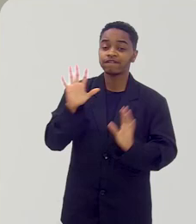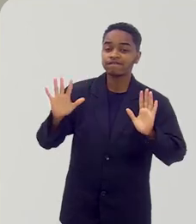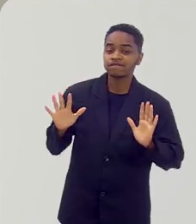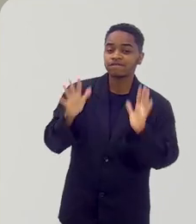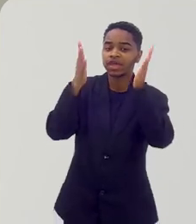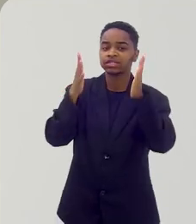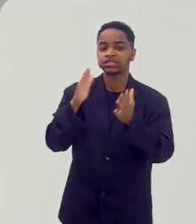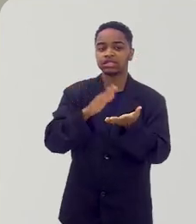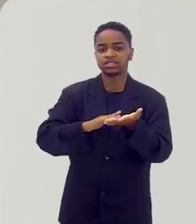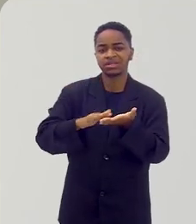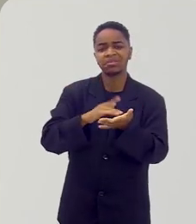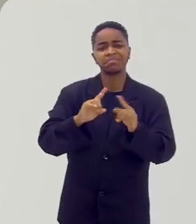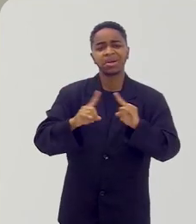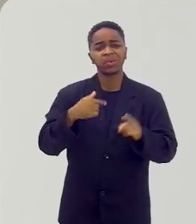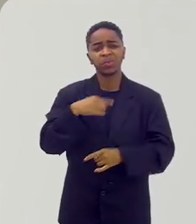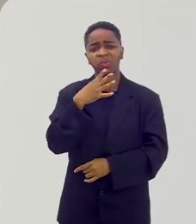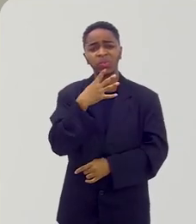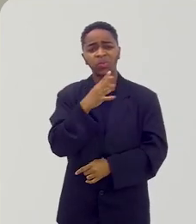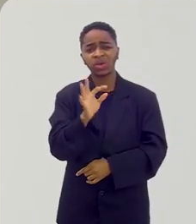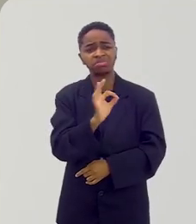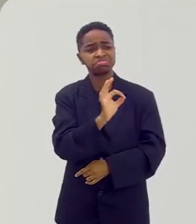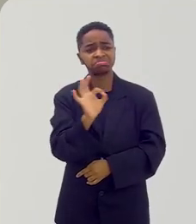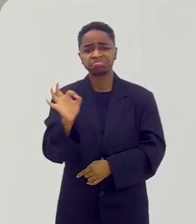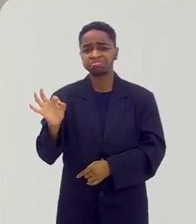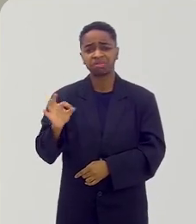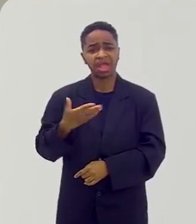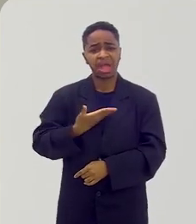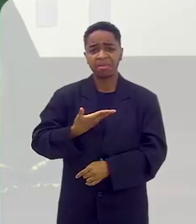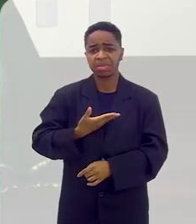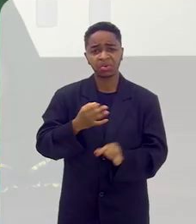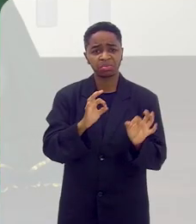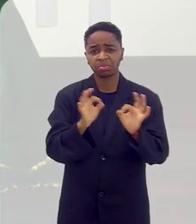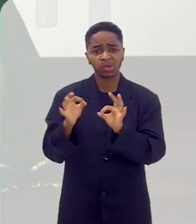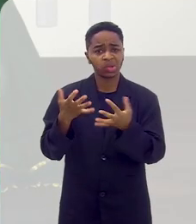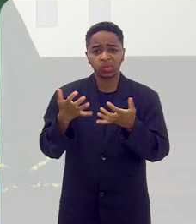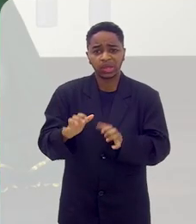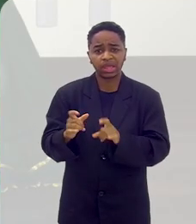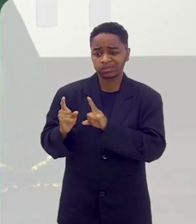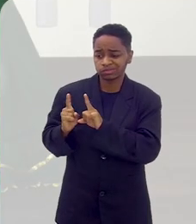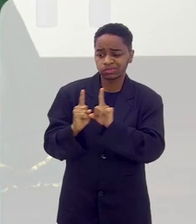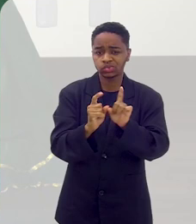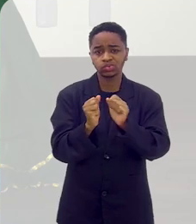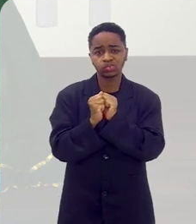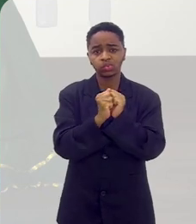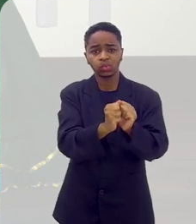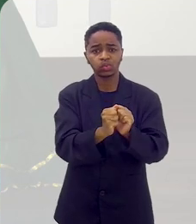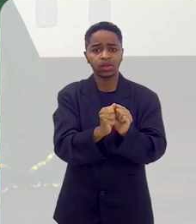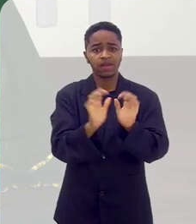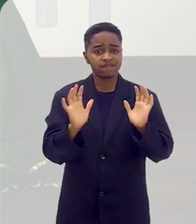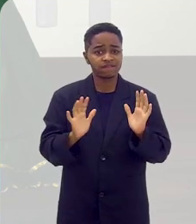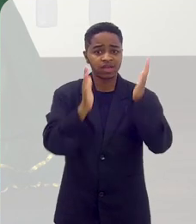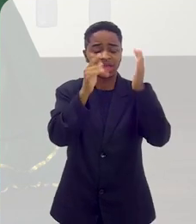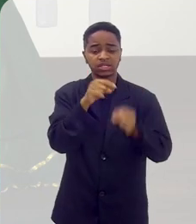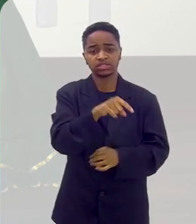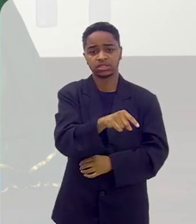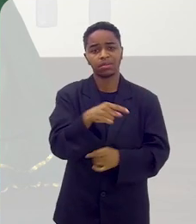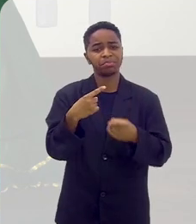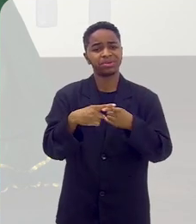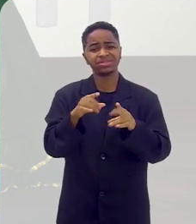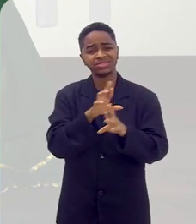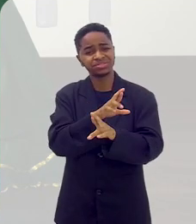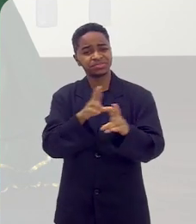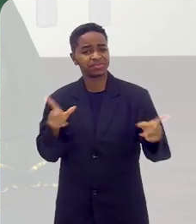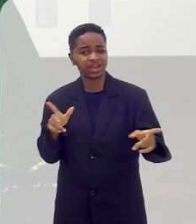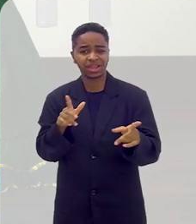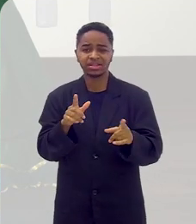festa cigana, mas eu ficava, não conhecia ninguém do meu círculo de amizades que quisesse ir comigo a uma festa cigana, porque